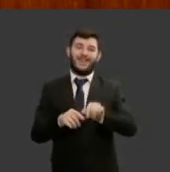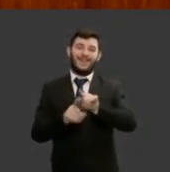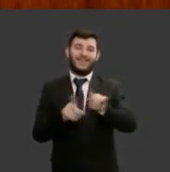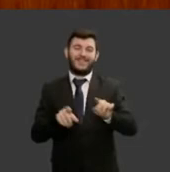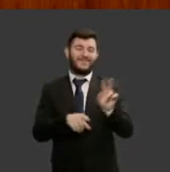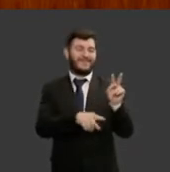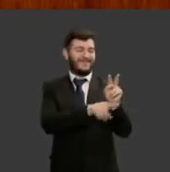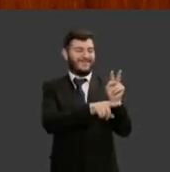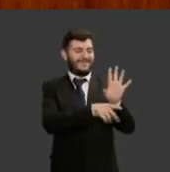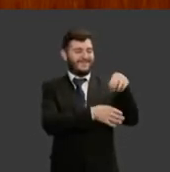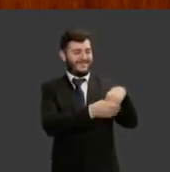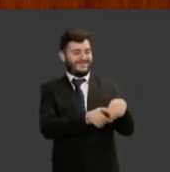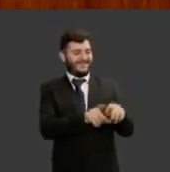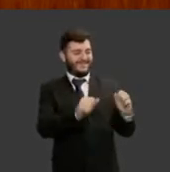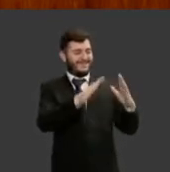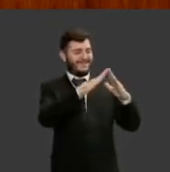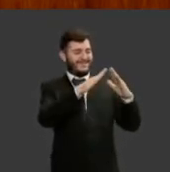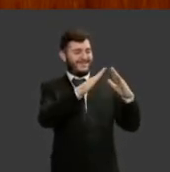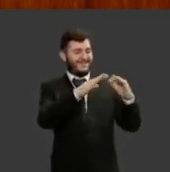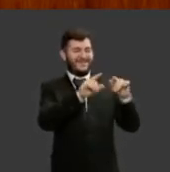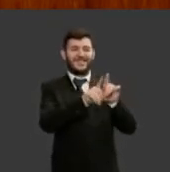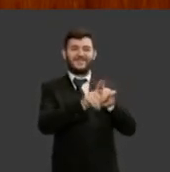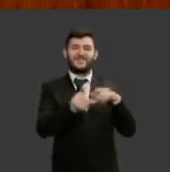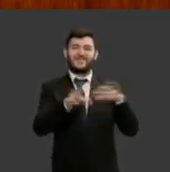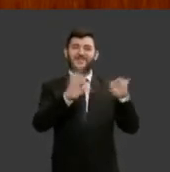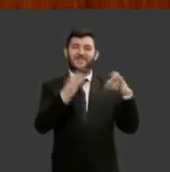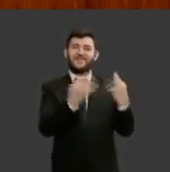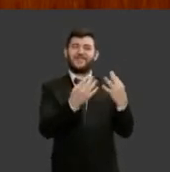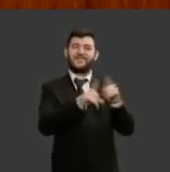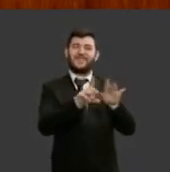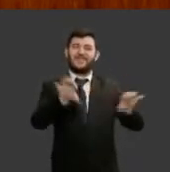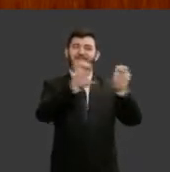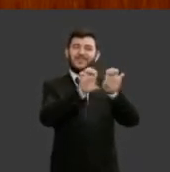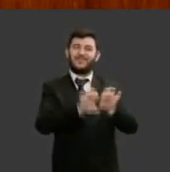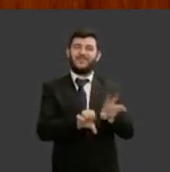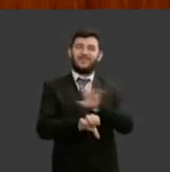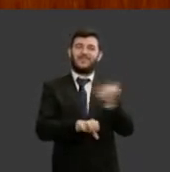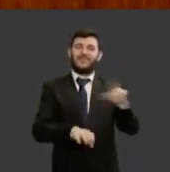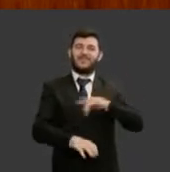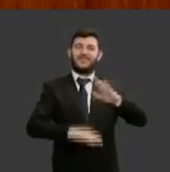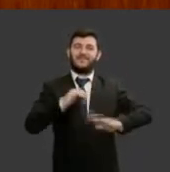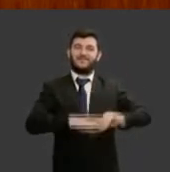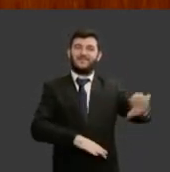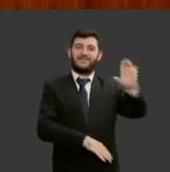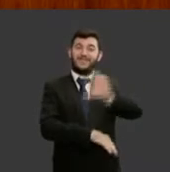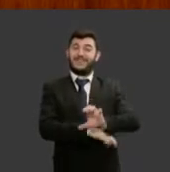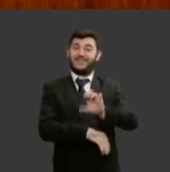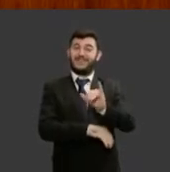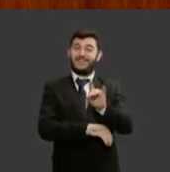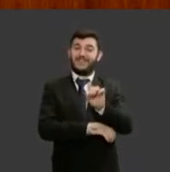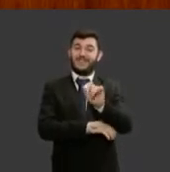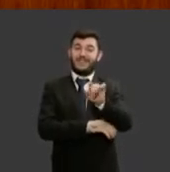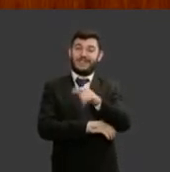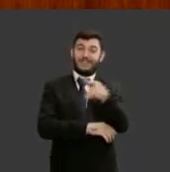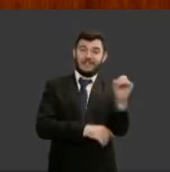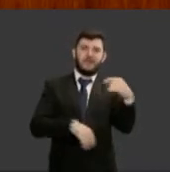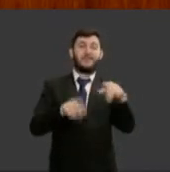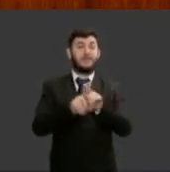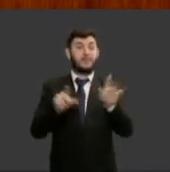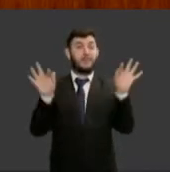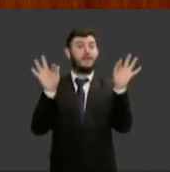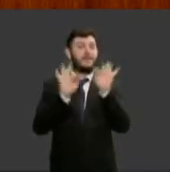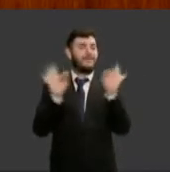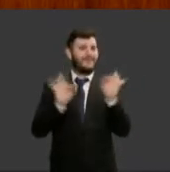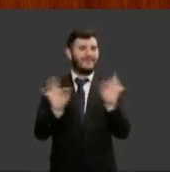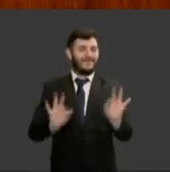família possam viver plenamente sua cidadania e ser felizes objetivo comum